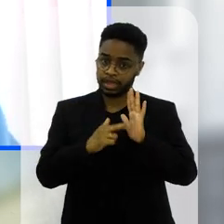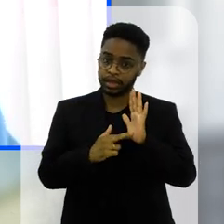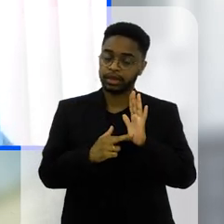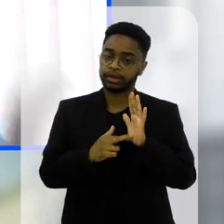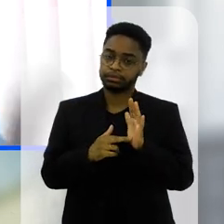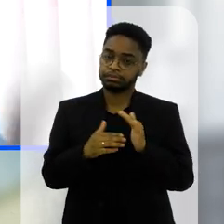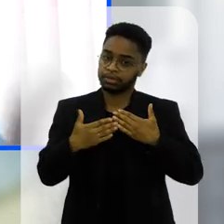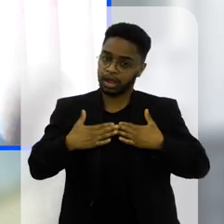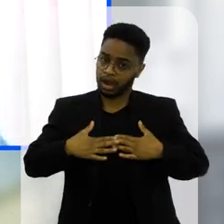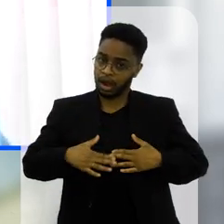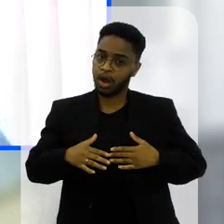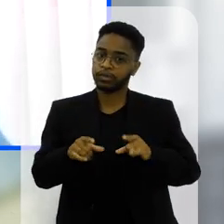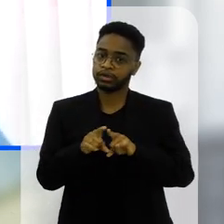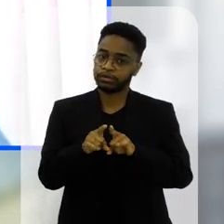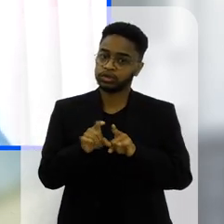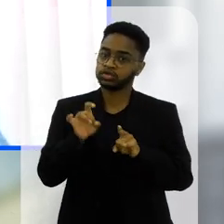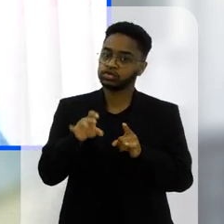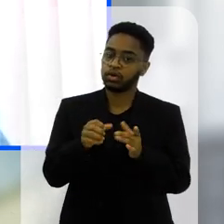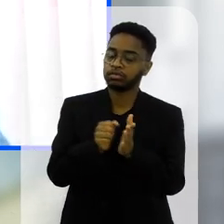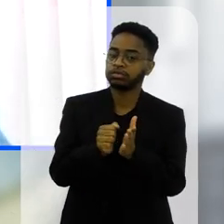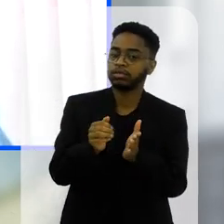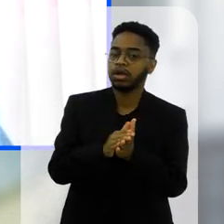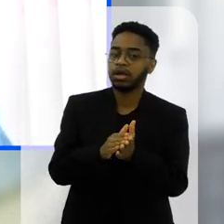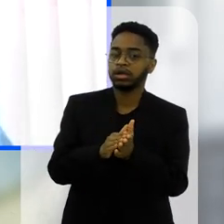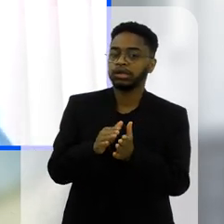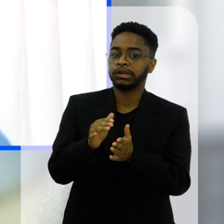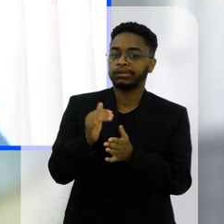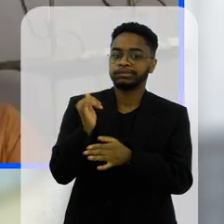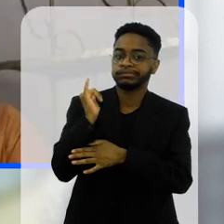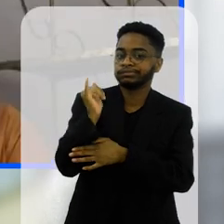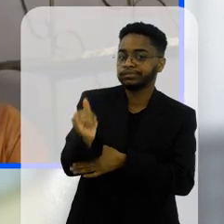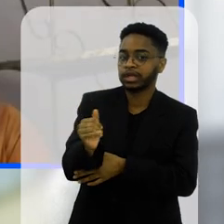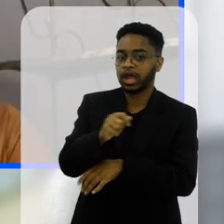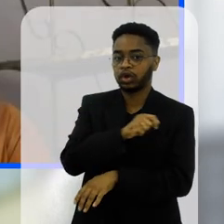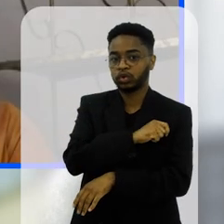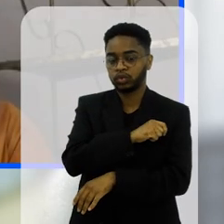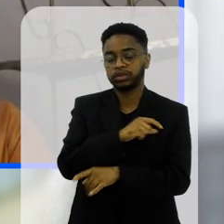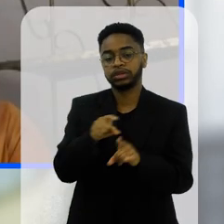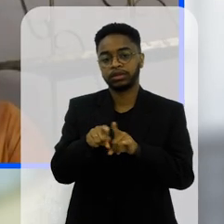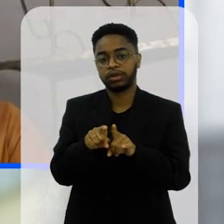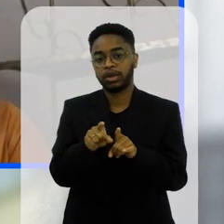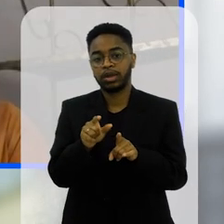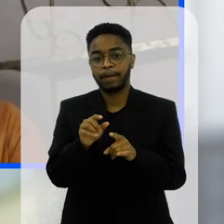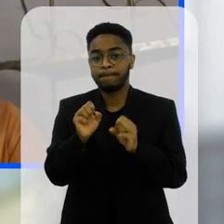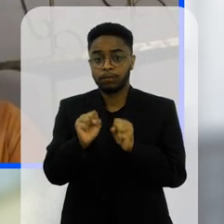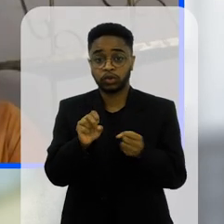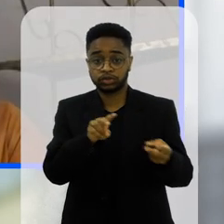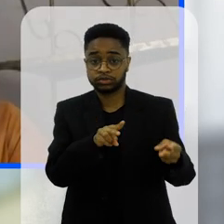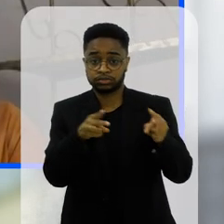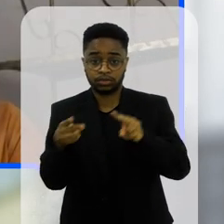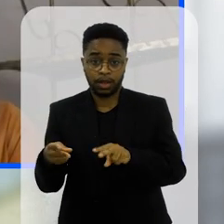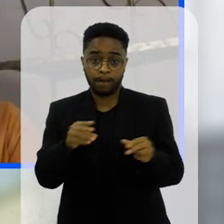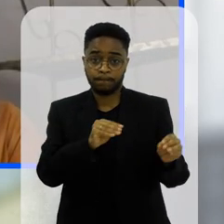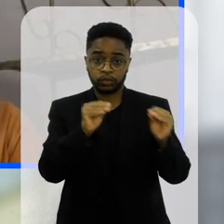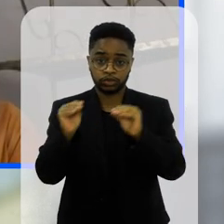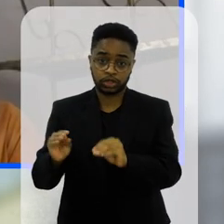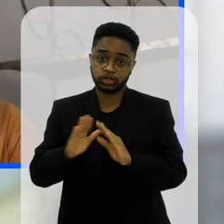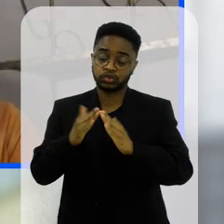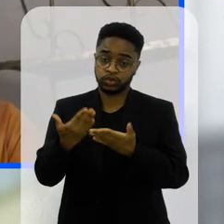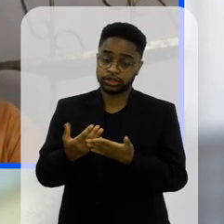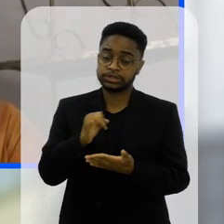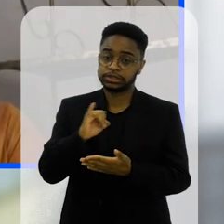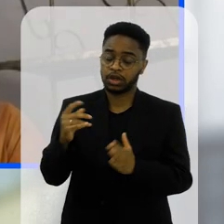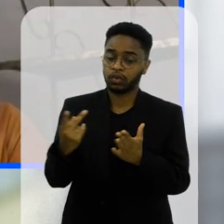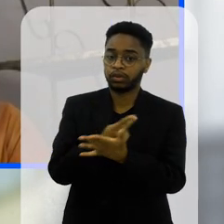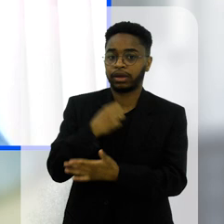mais brandas de advertências verbais ou outras medidas ali que podem combinar inclusive transferências de escola quando a gente tem situações